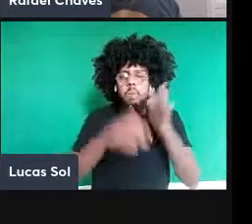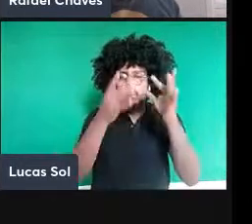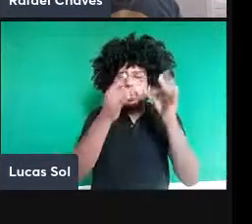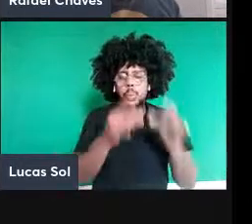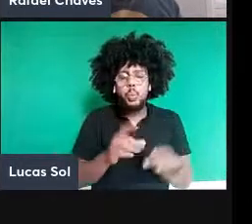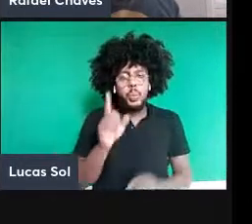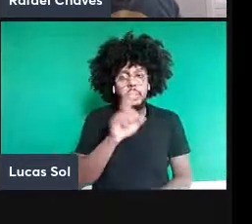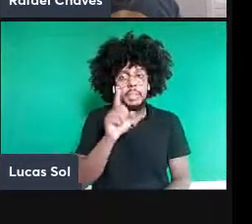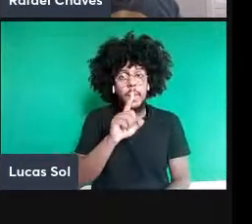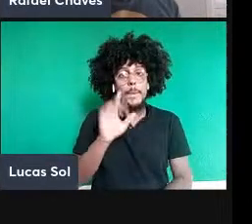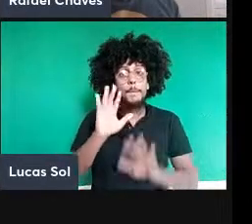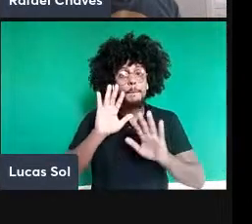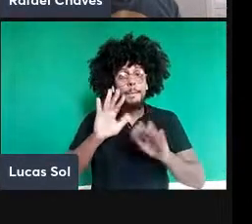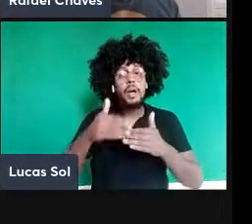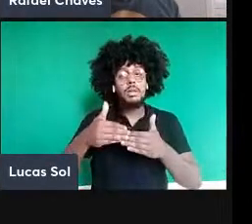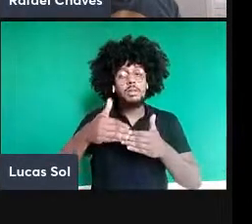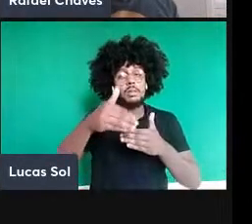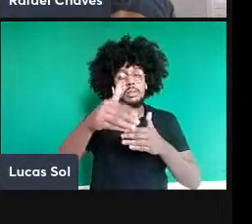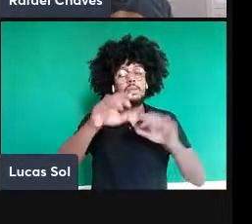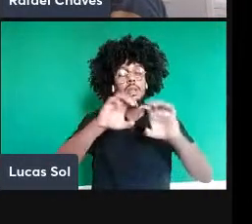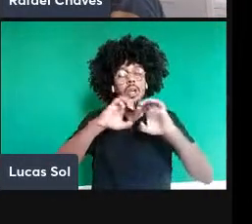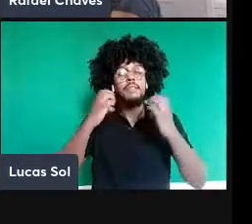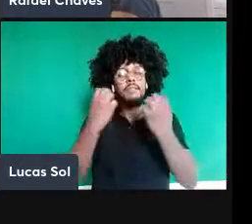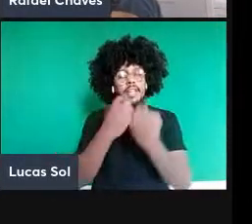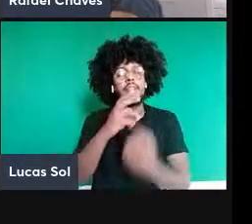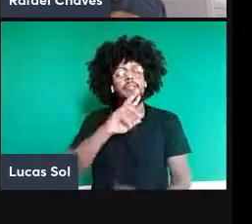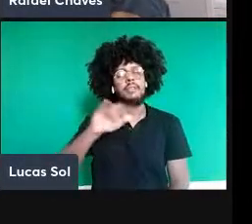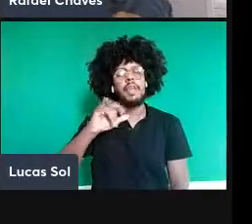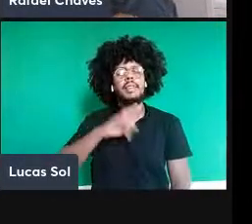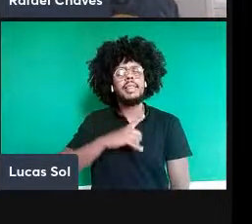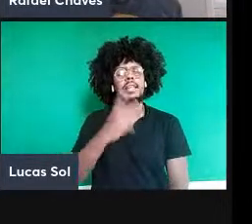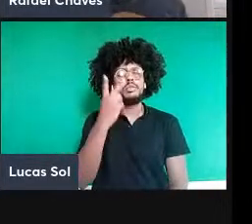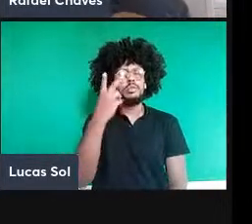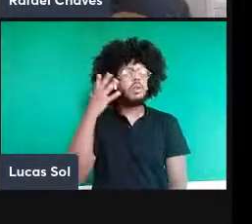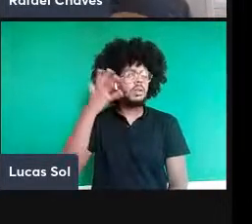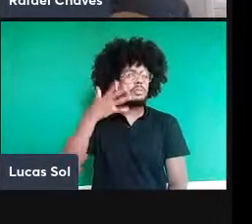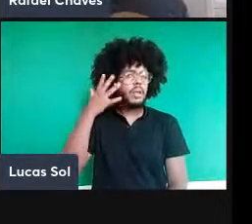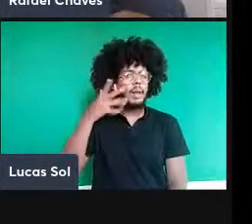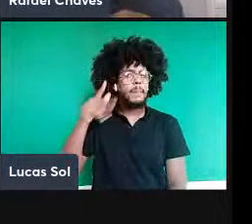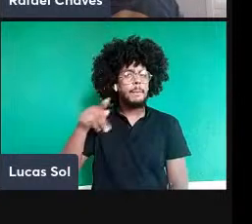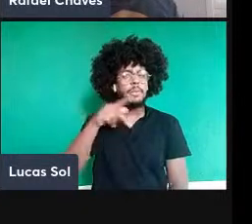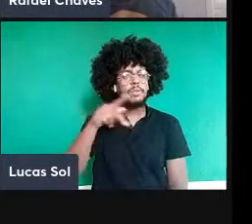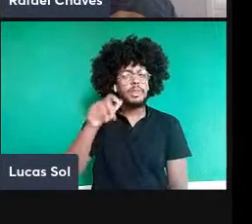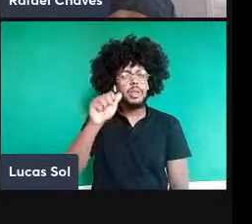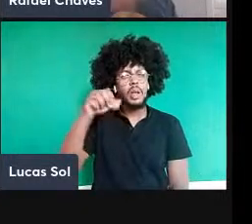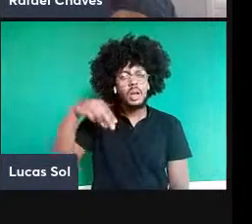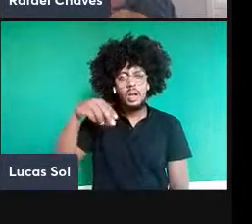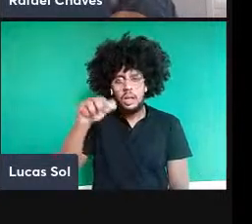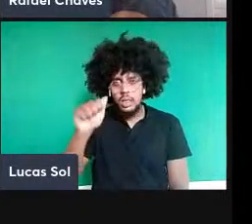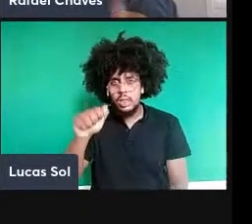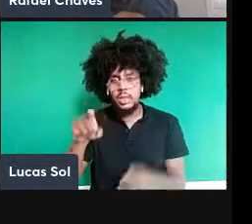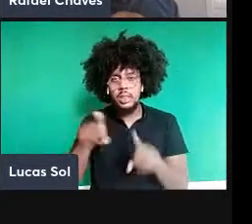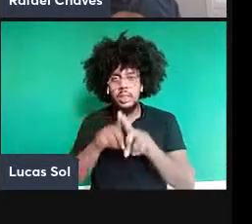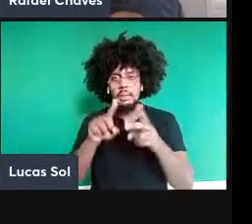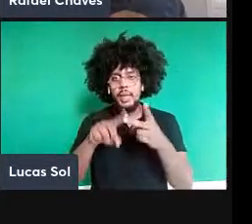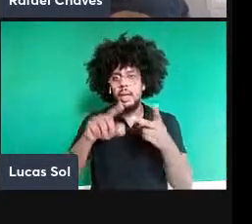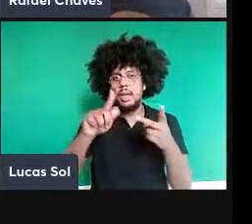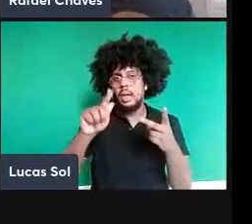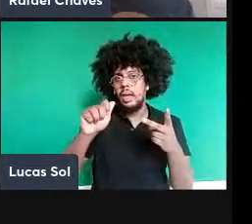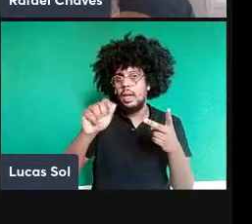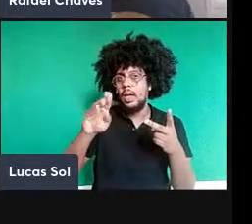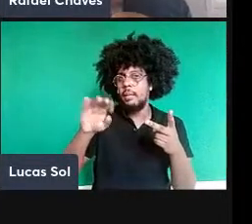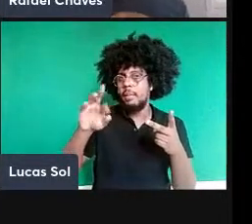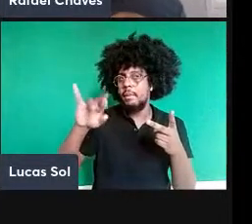resto do evento, vocês vão ter duas palestras das professoras Ana e Gabriela, que vão adentrar aí em muito mais